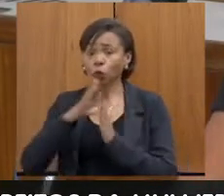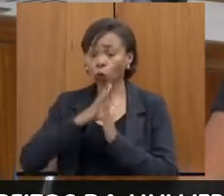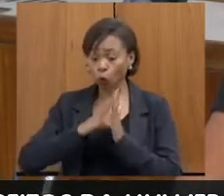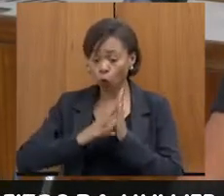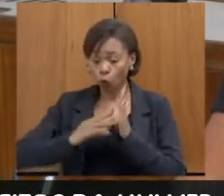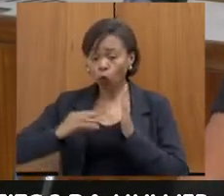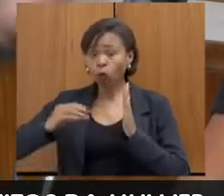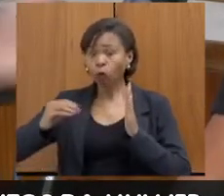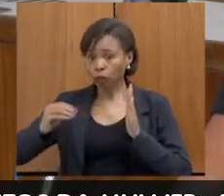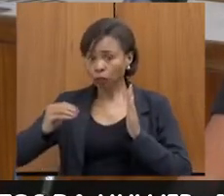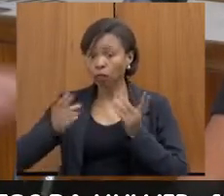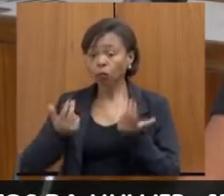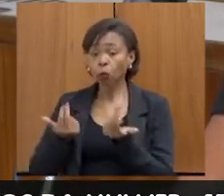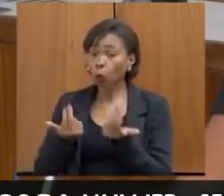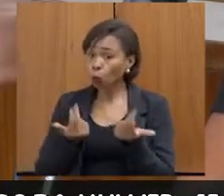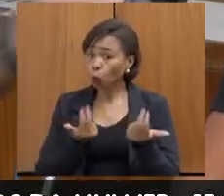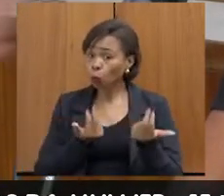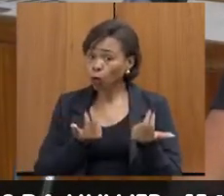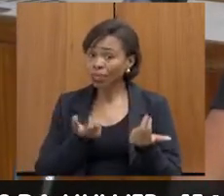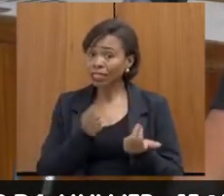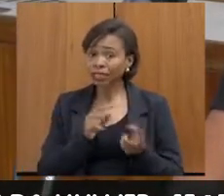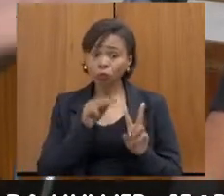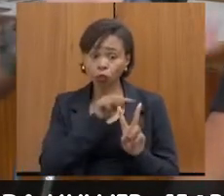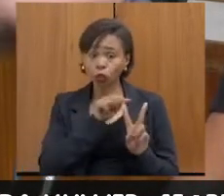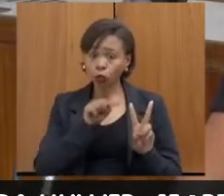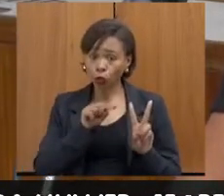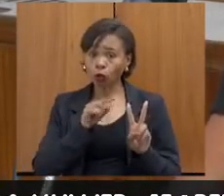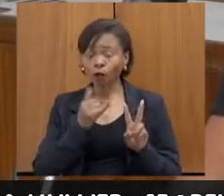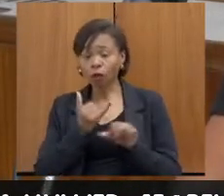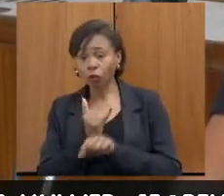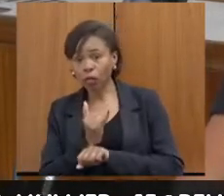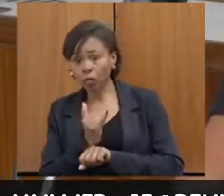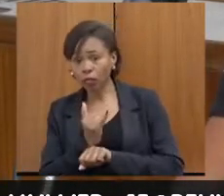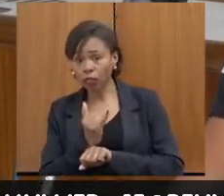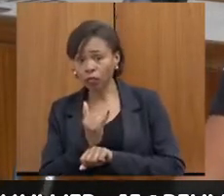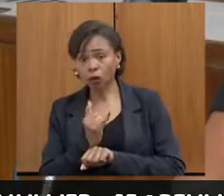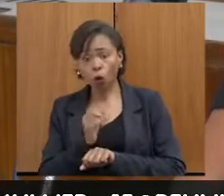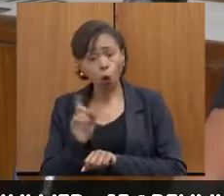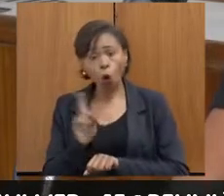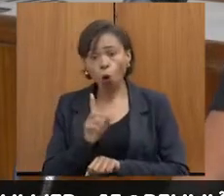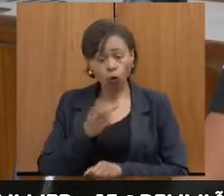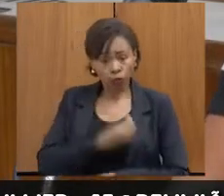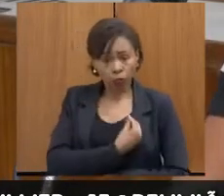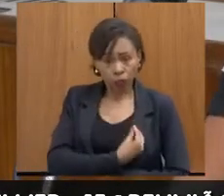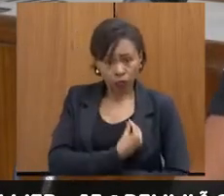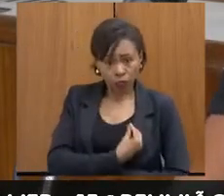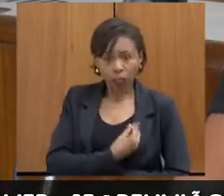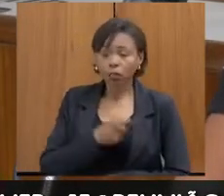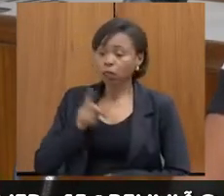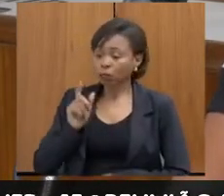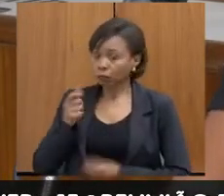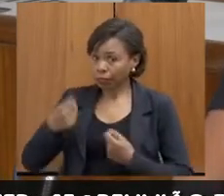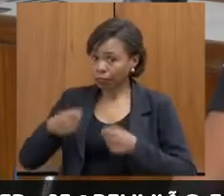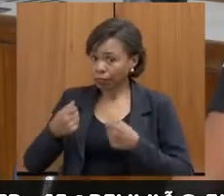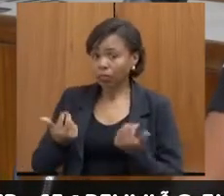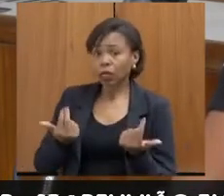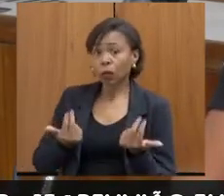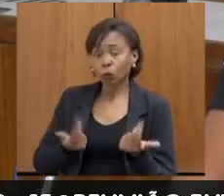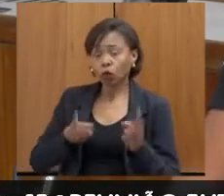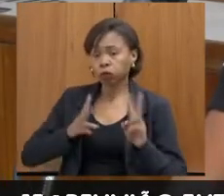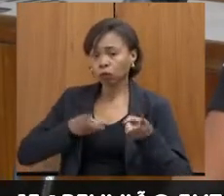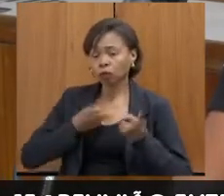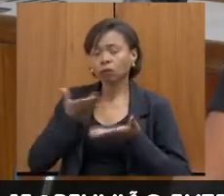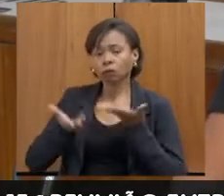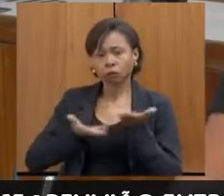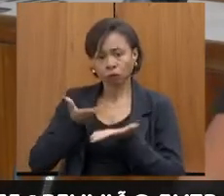existir com a presença dos dois aqui ou não, porque a gente não vai estar sempre. Tem uma hora, está de férias, uma hora tem alguma questão. Então, acho que